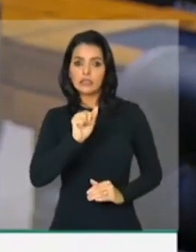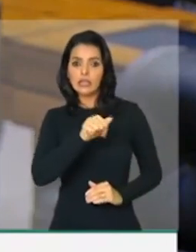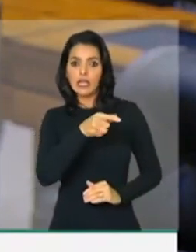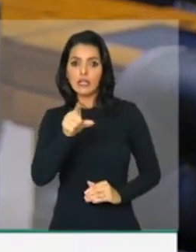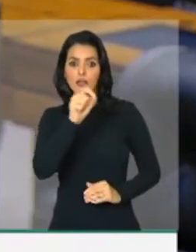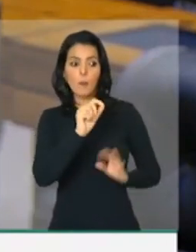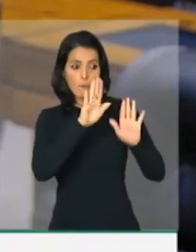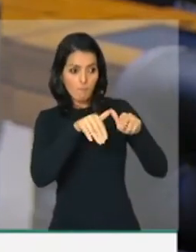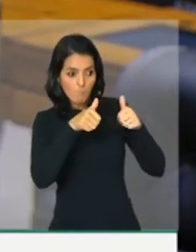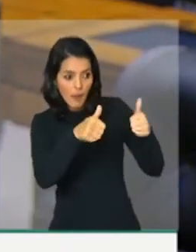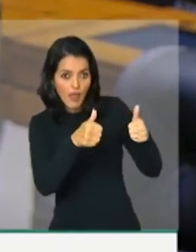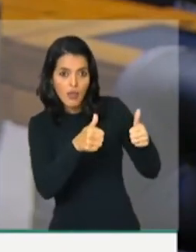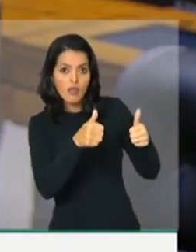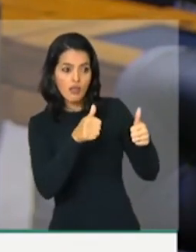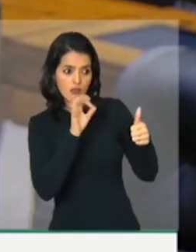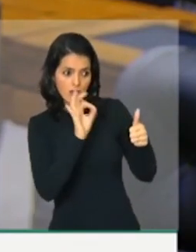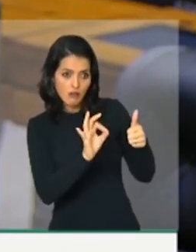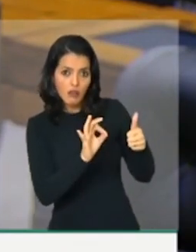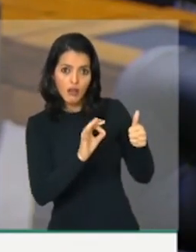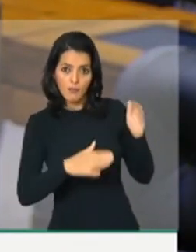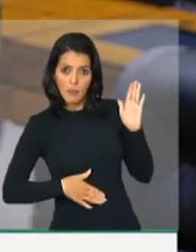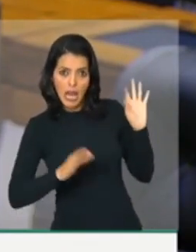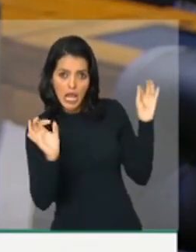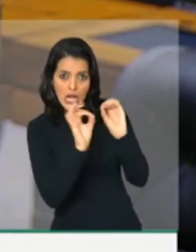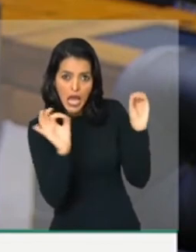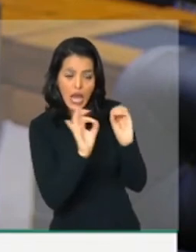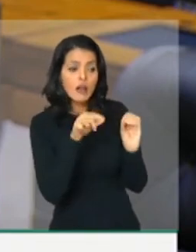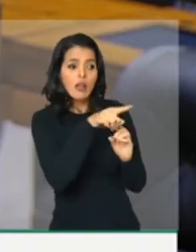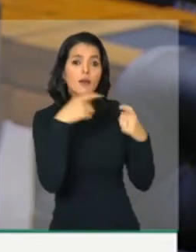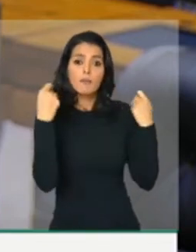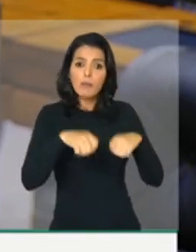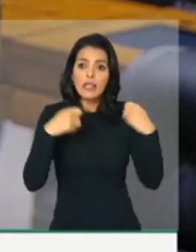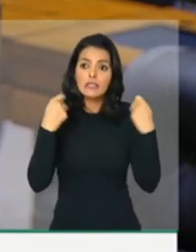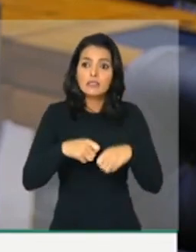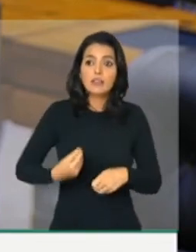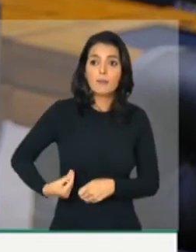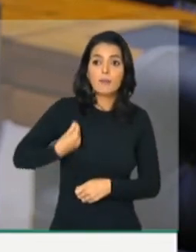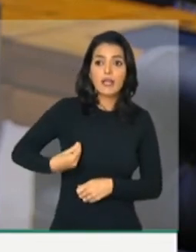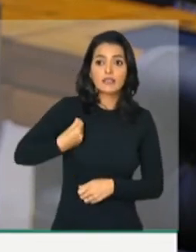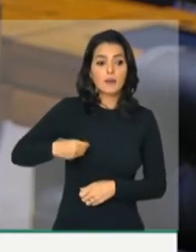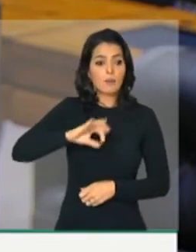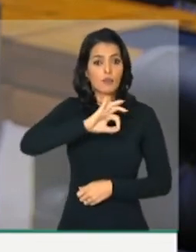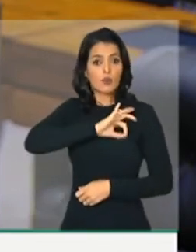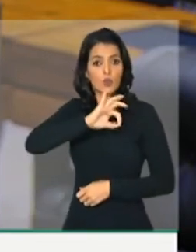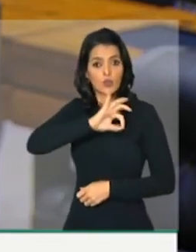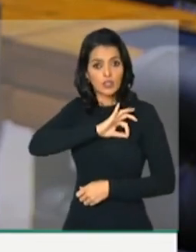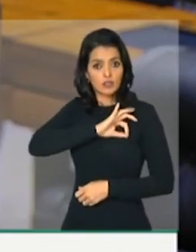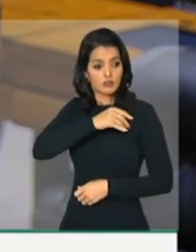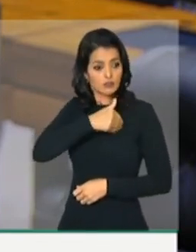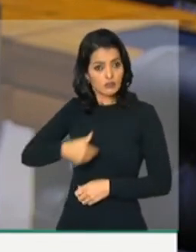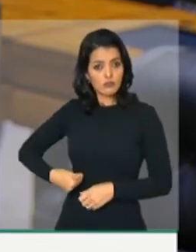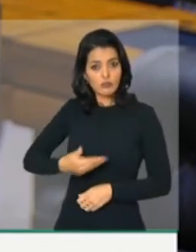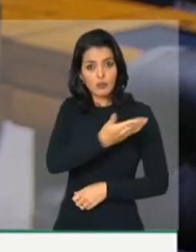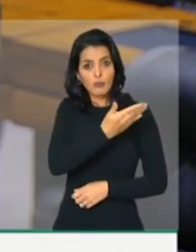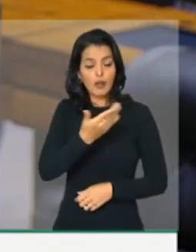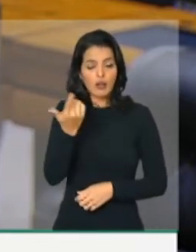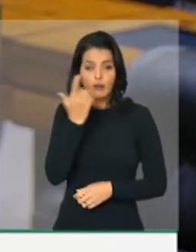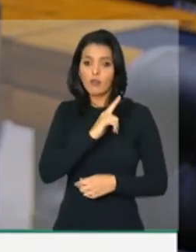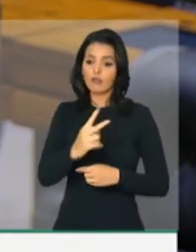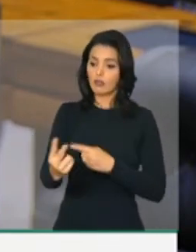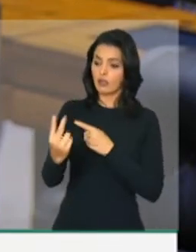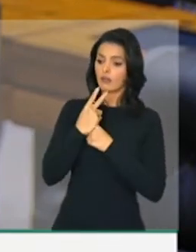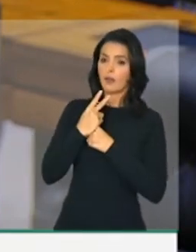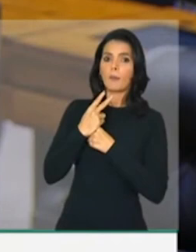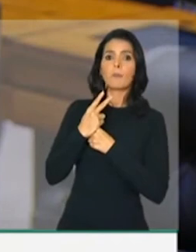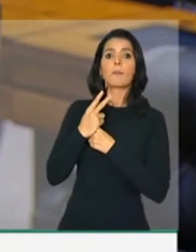necessita e clama pela presença do Estado, a presença da polícia para garantir a sua própria integridade.